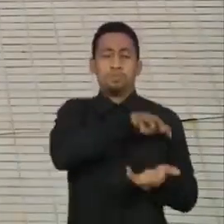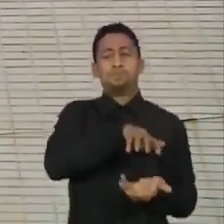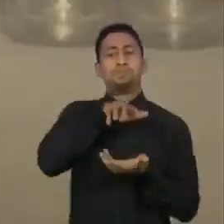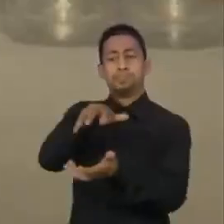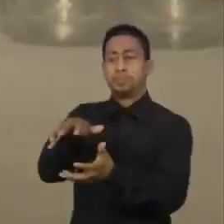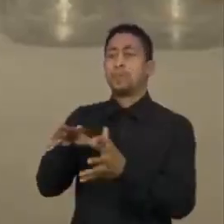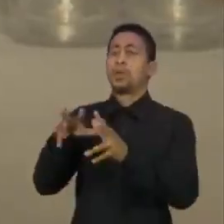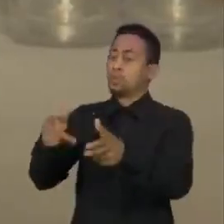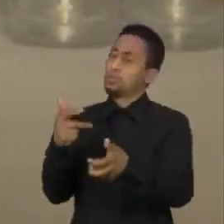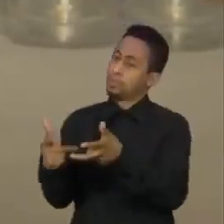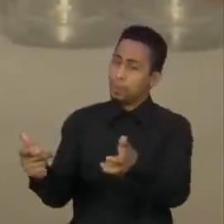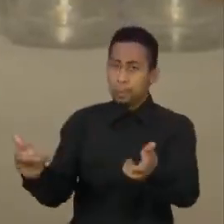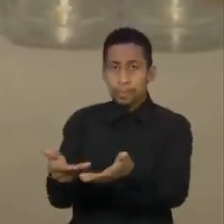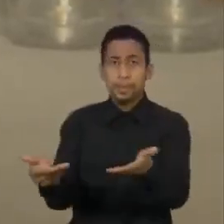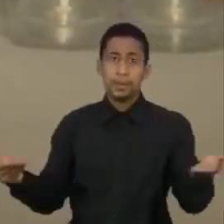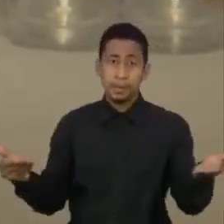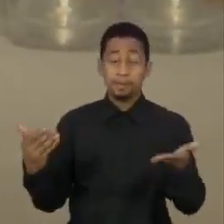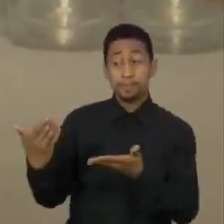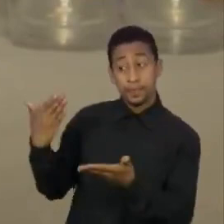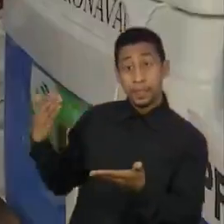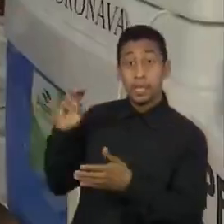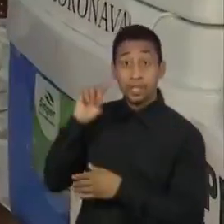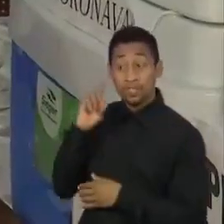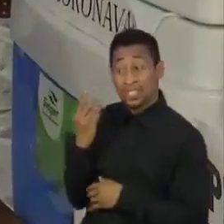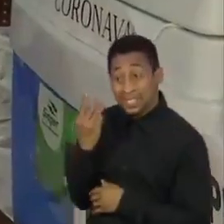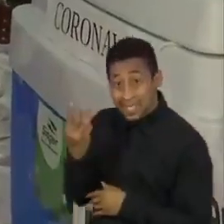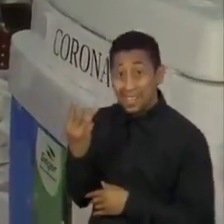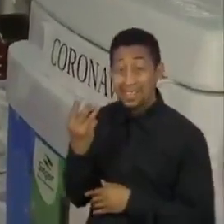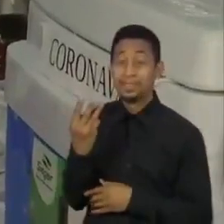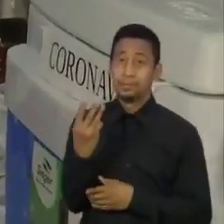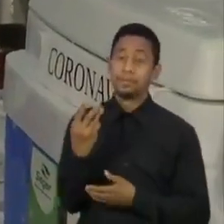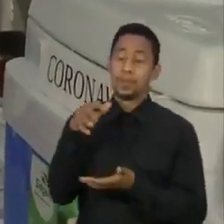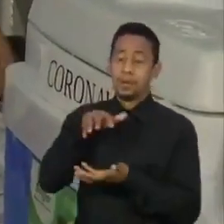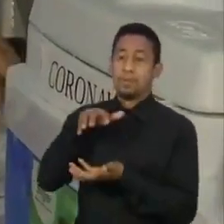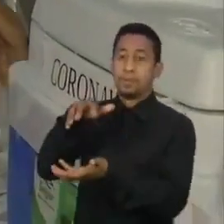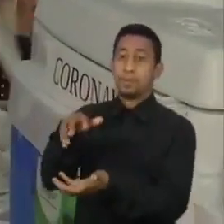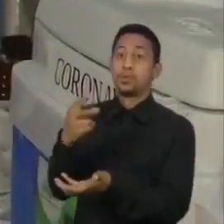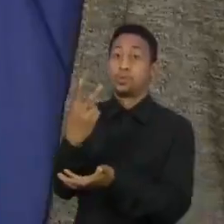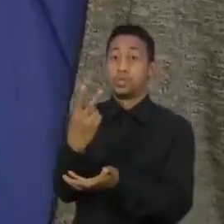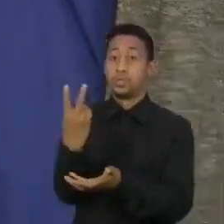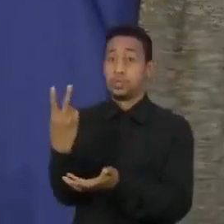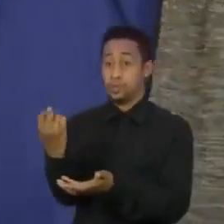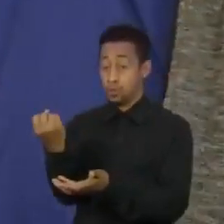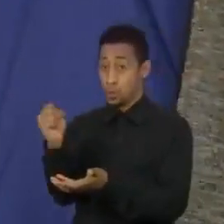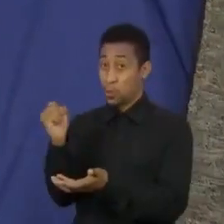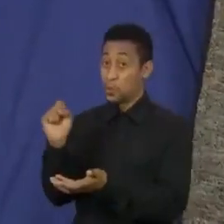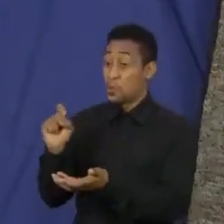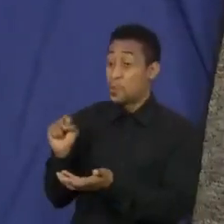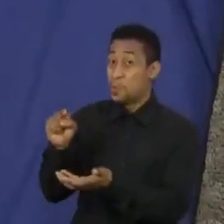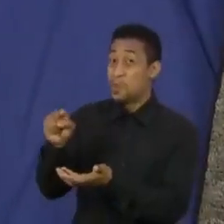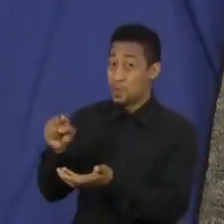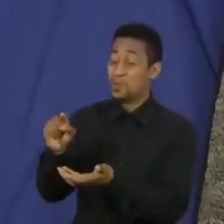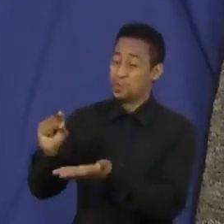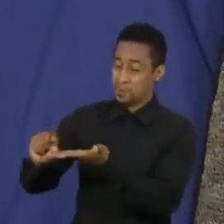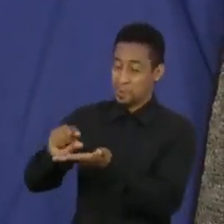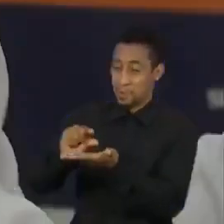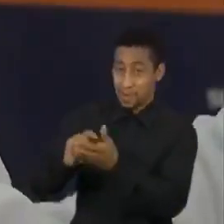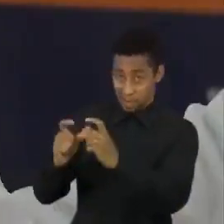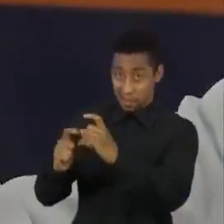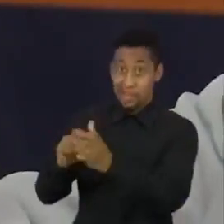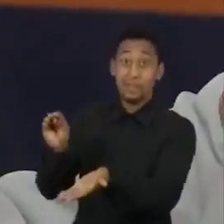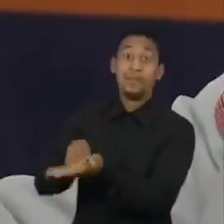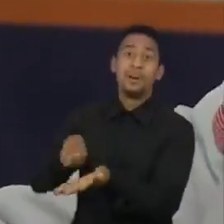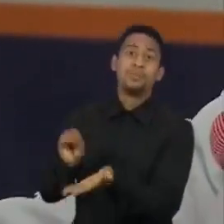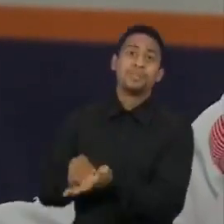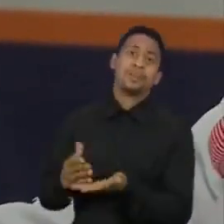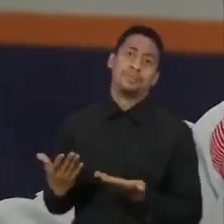imunizados. No último dia 13, o estado paulista recebeu 228 mil doses a menos da Pfizer. Houve tentativa de negociação